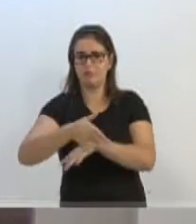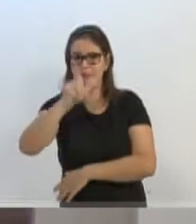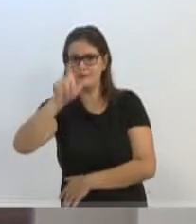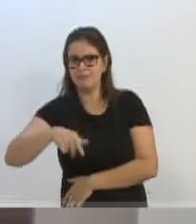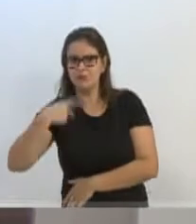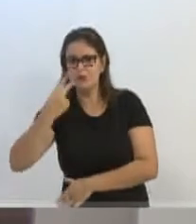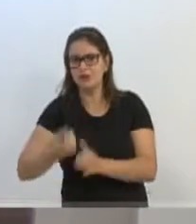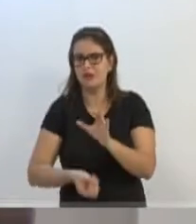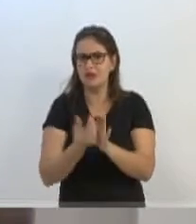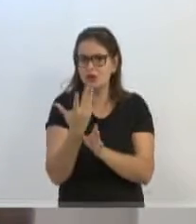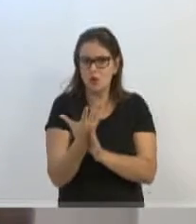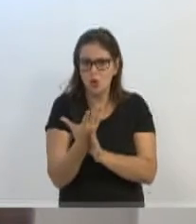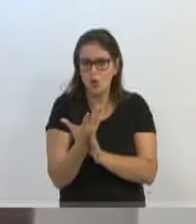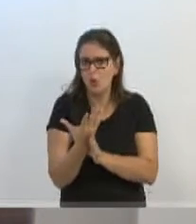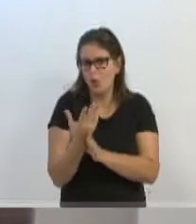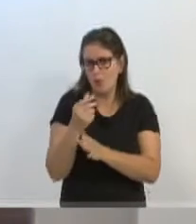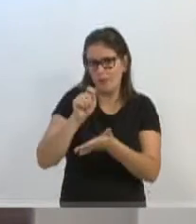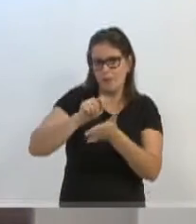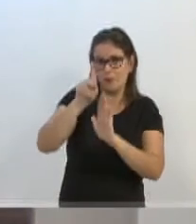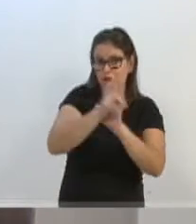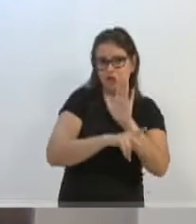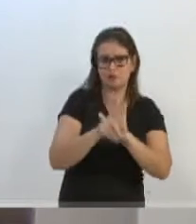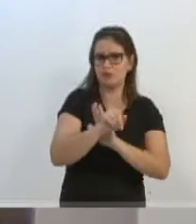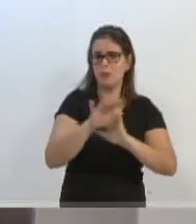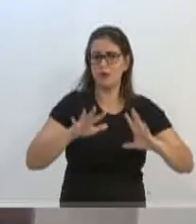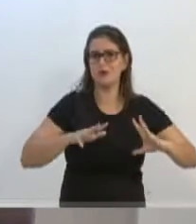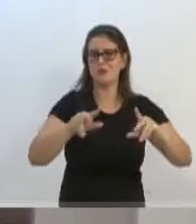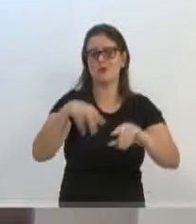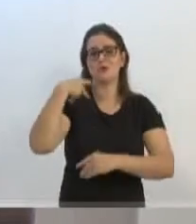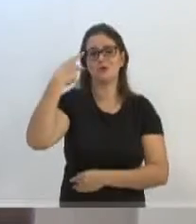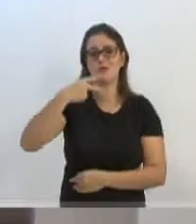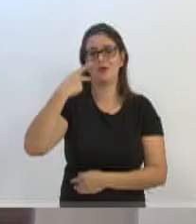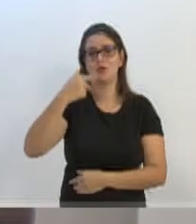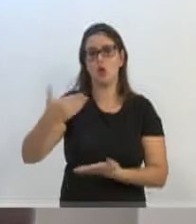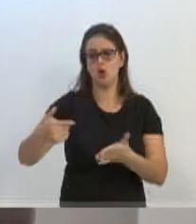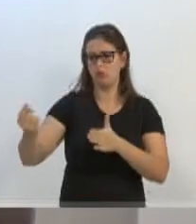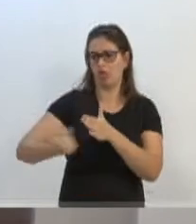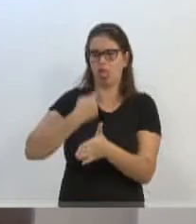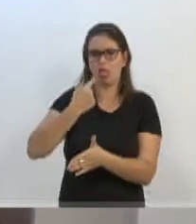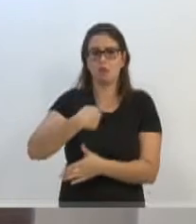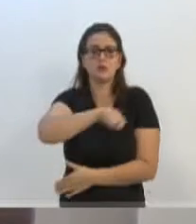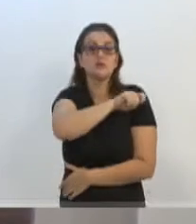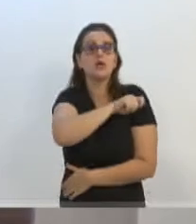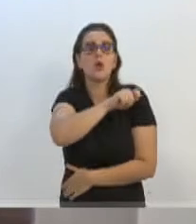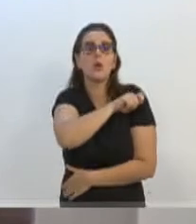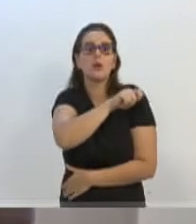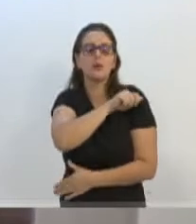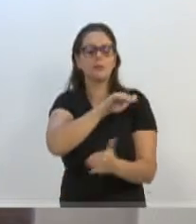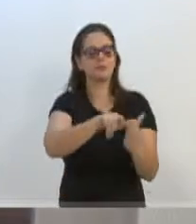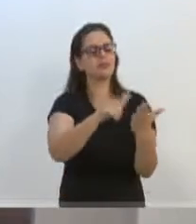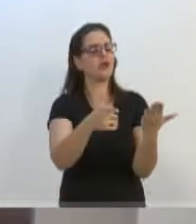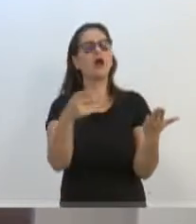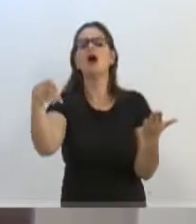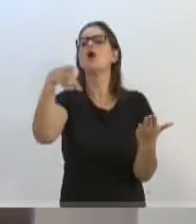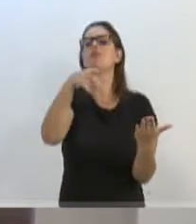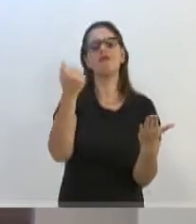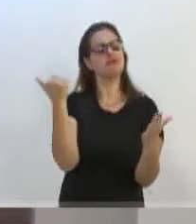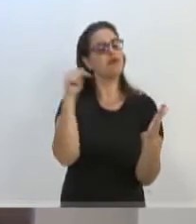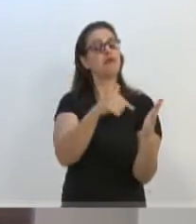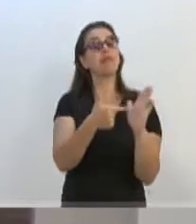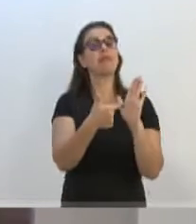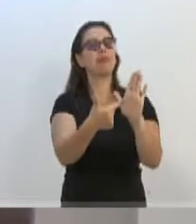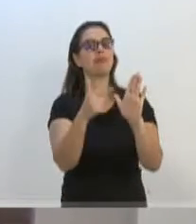pega mal para toda a casa. E aí eu digo, porque hoje eu fui até questionado por uns alunos, professor, e essa situação?